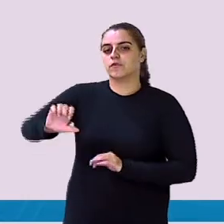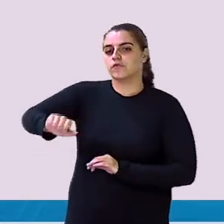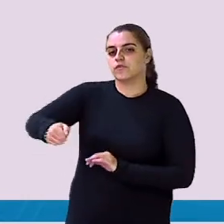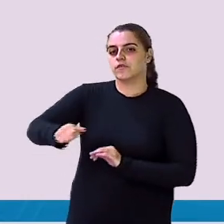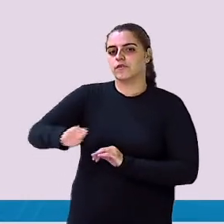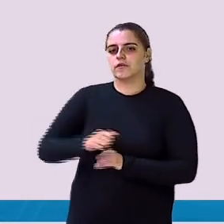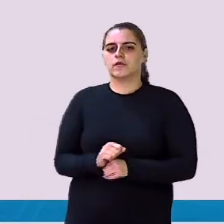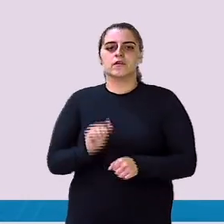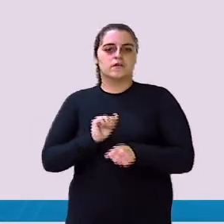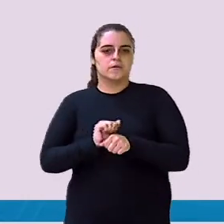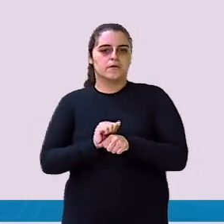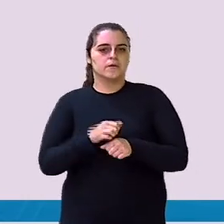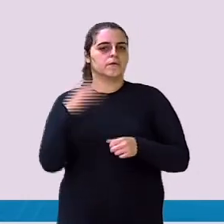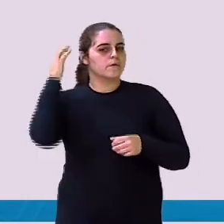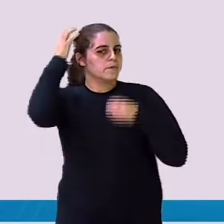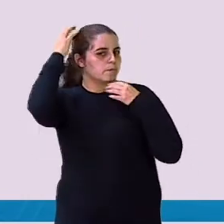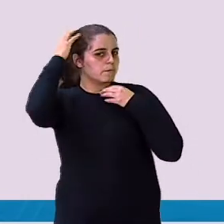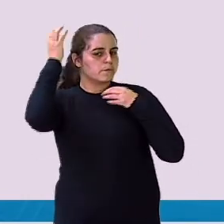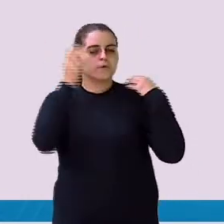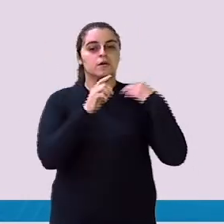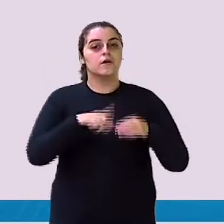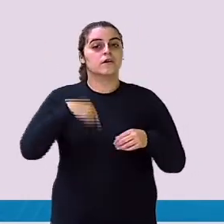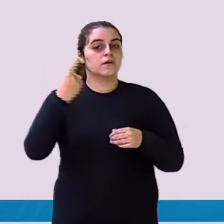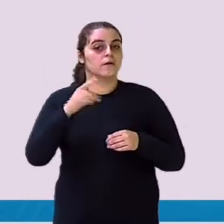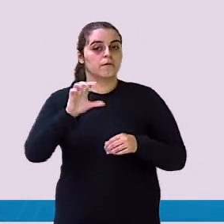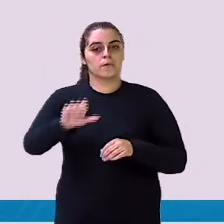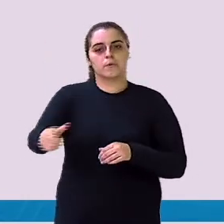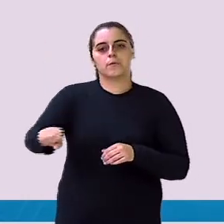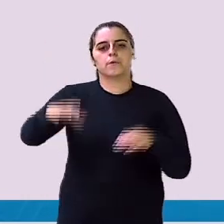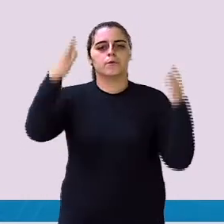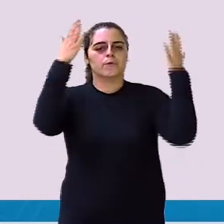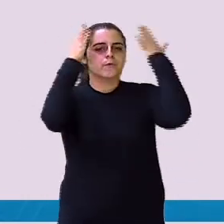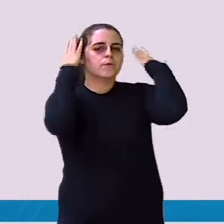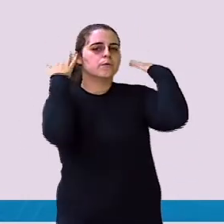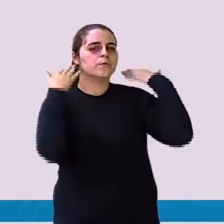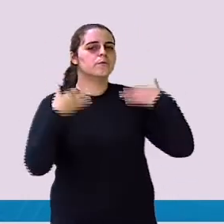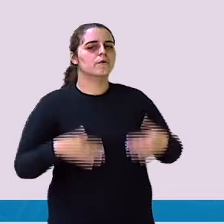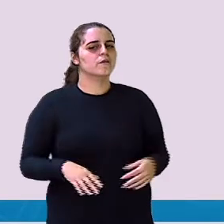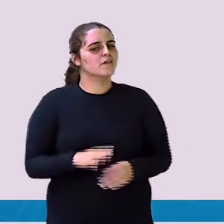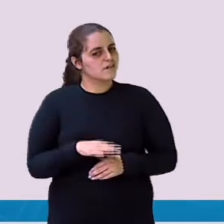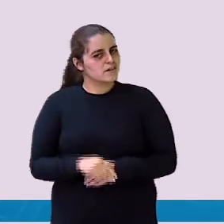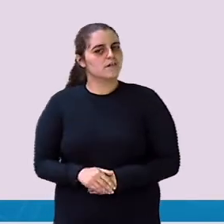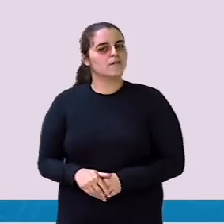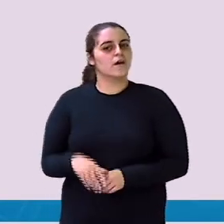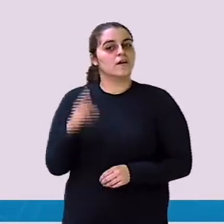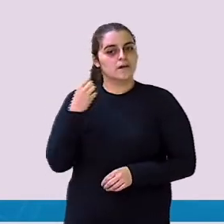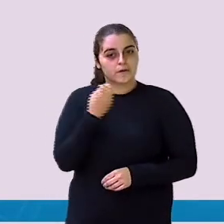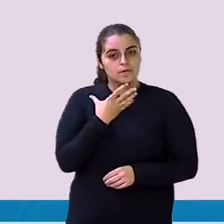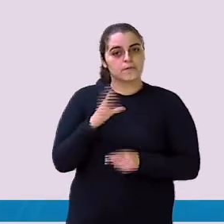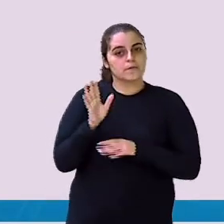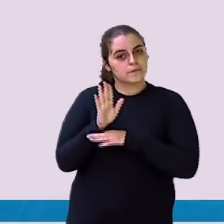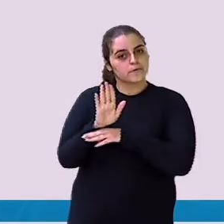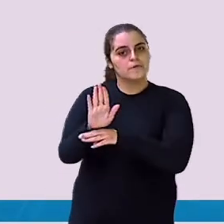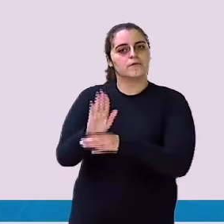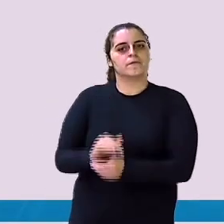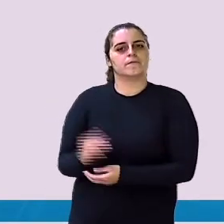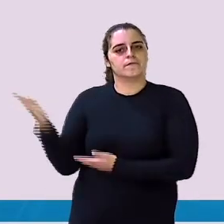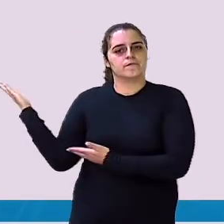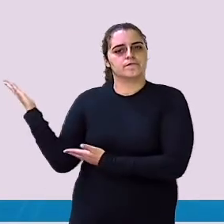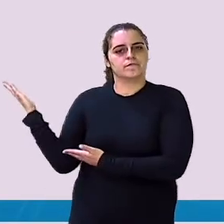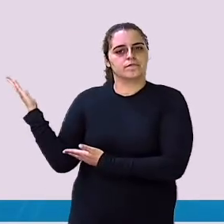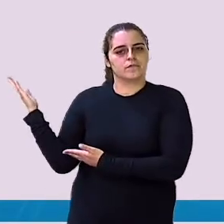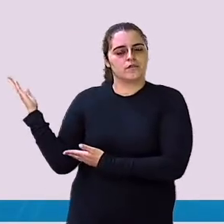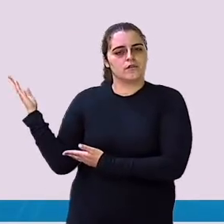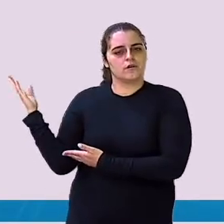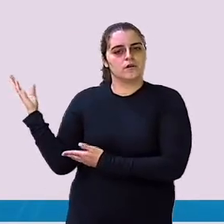Depois liga de novo Pra poder enxergar Essa atitude Pequenininha Você já vai estar Ajudando o meio ambiente Aí